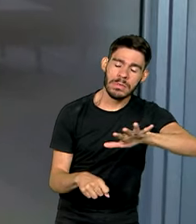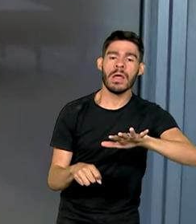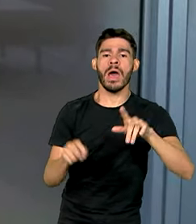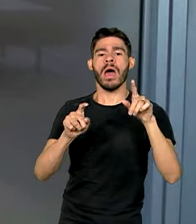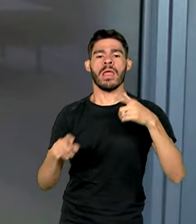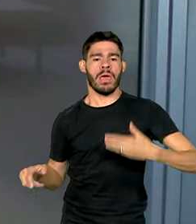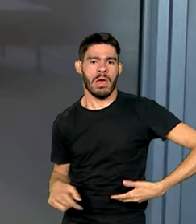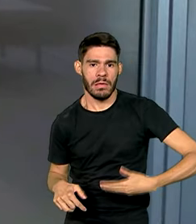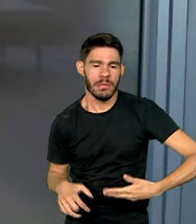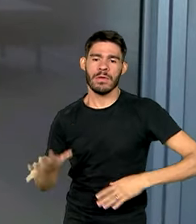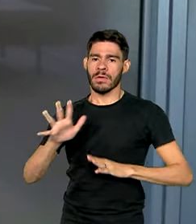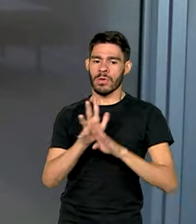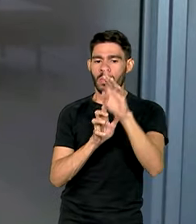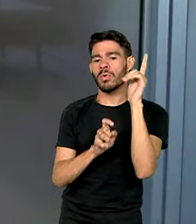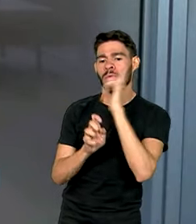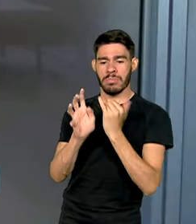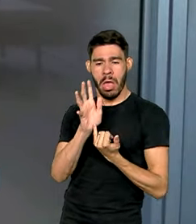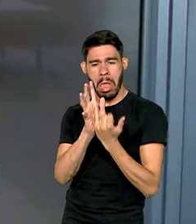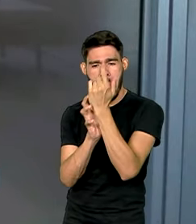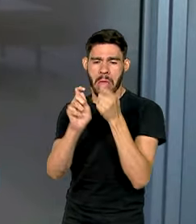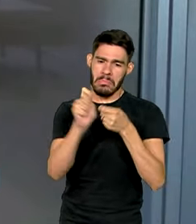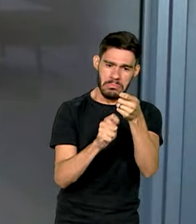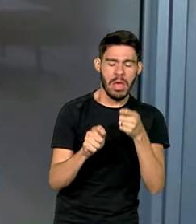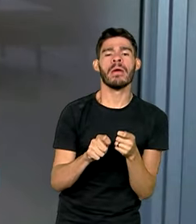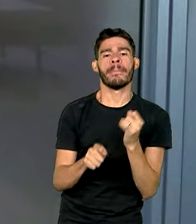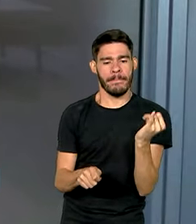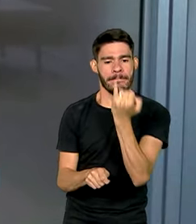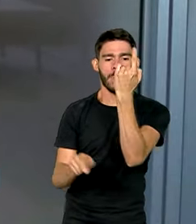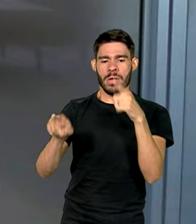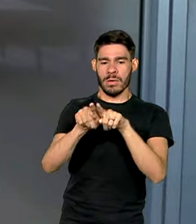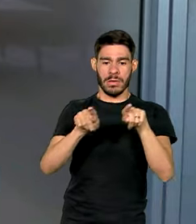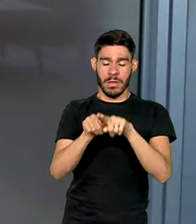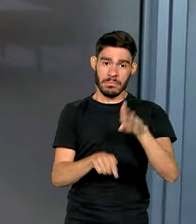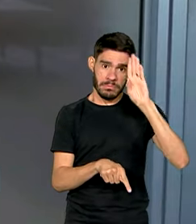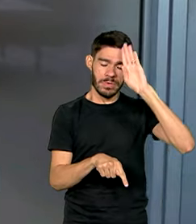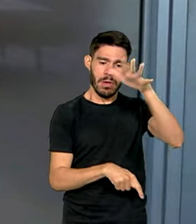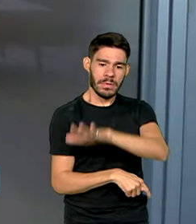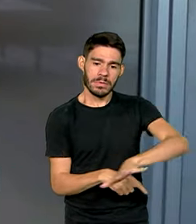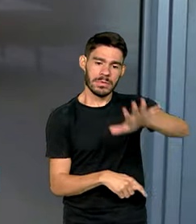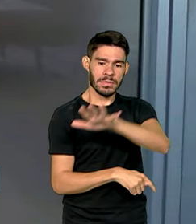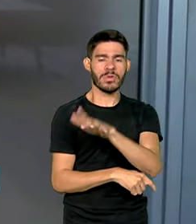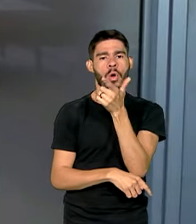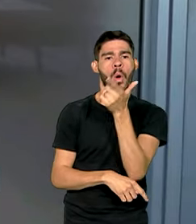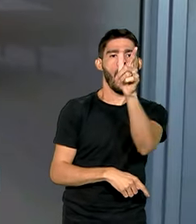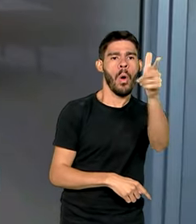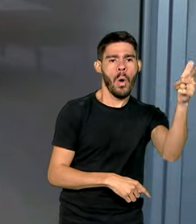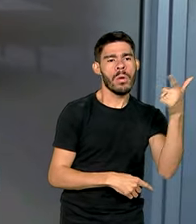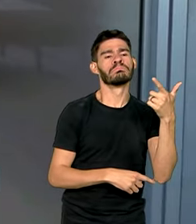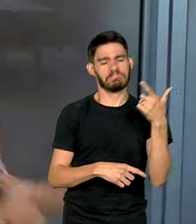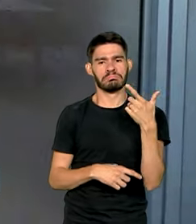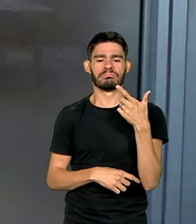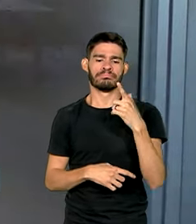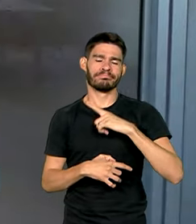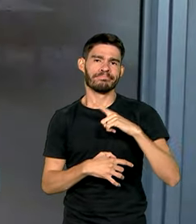crescendo. A inflação estar controlada também é muito importante, principalmente para o segmento de outros serviços, que tem ali